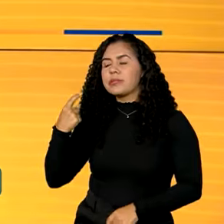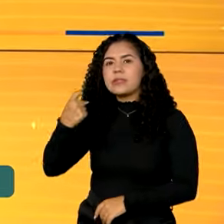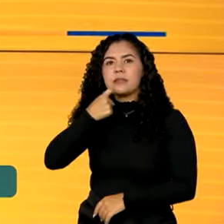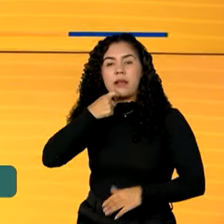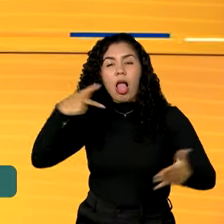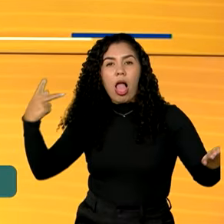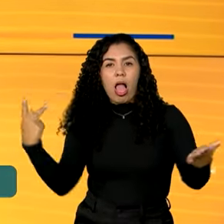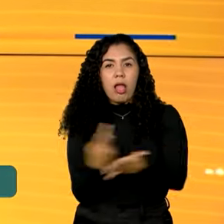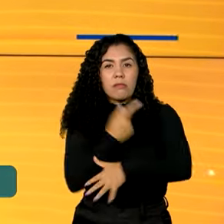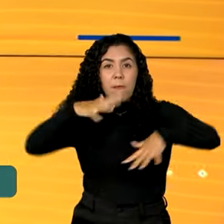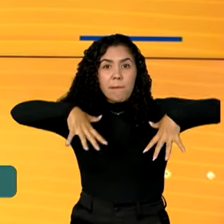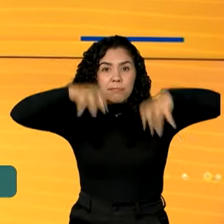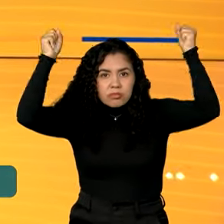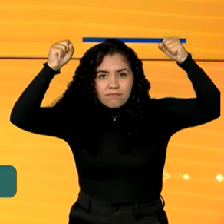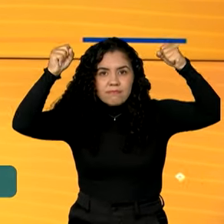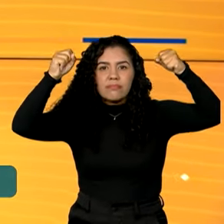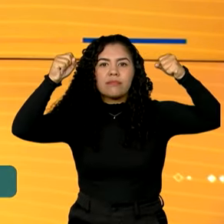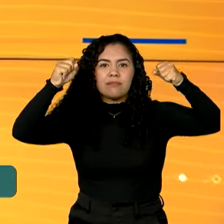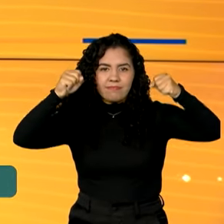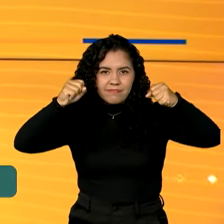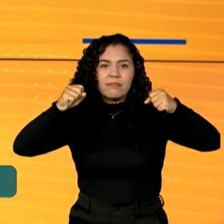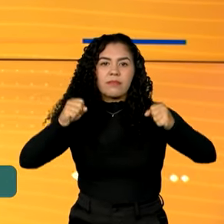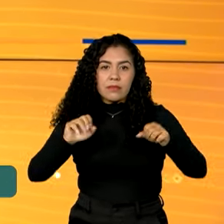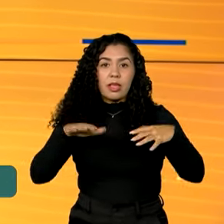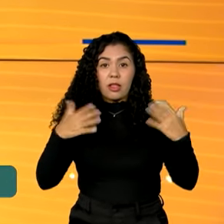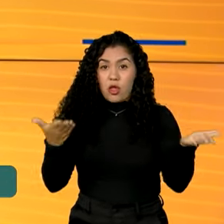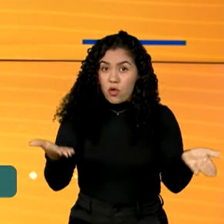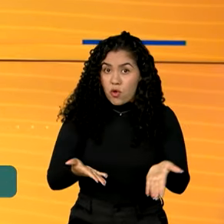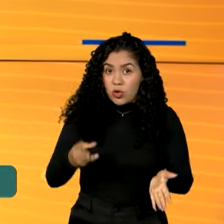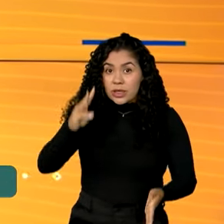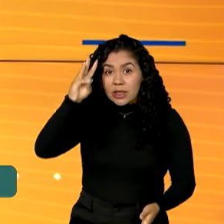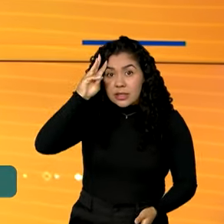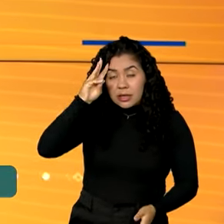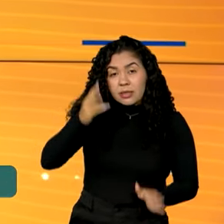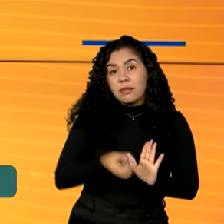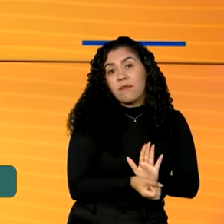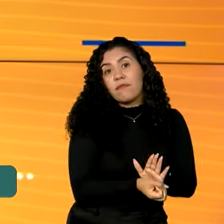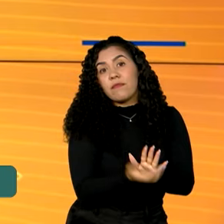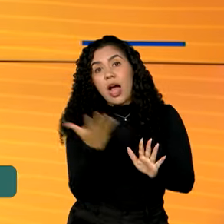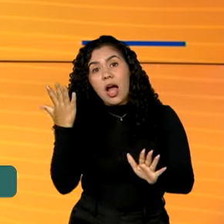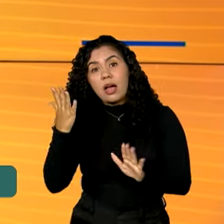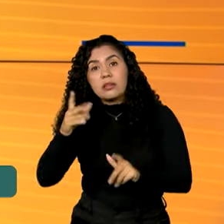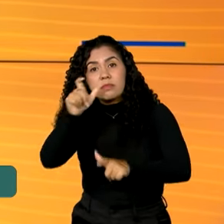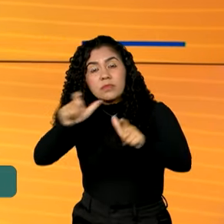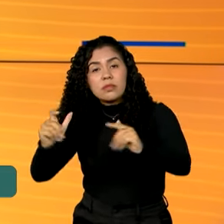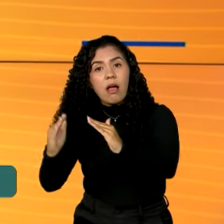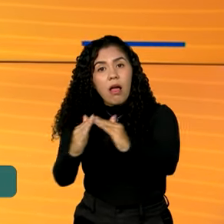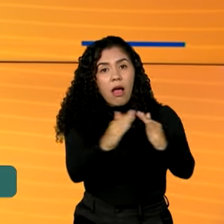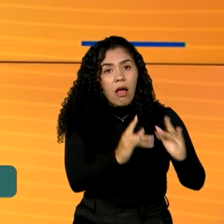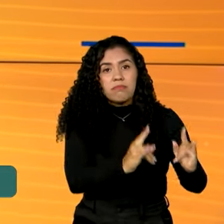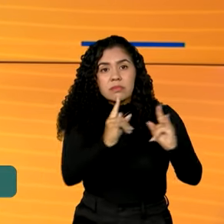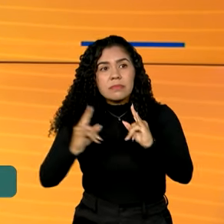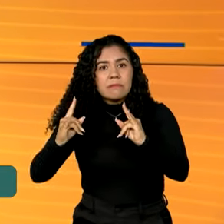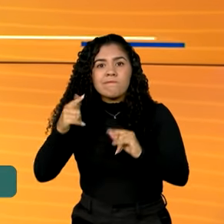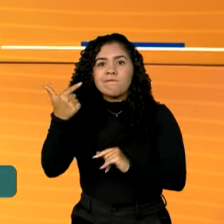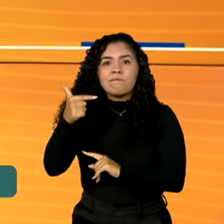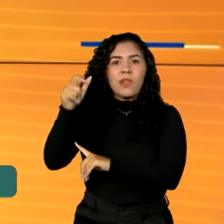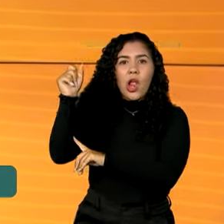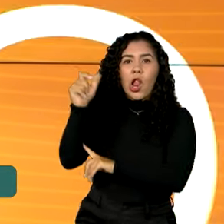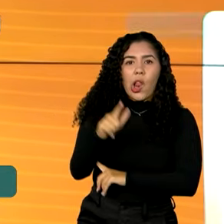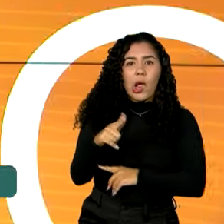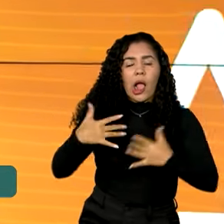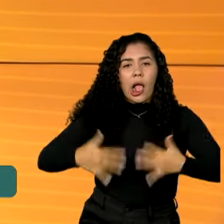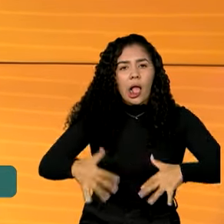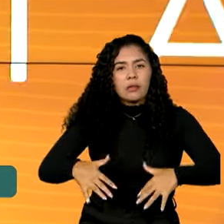apagão na rede de energia elétrica. Hoje, muitos moradores seguem sem esse serviço. O governo federal